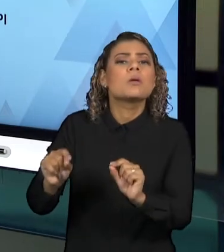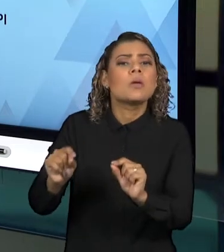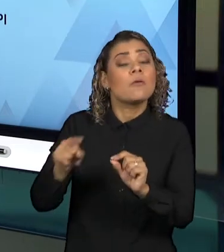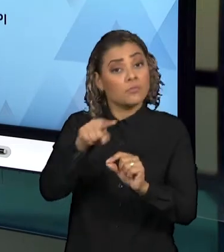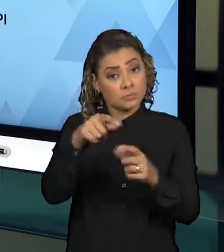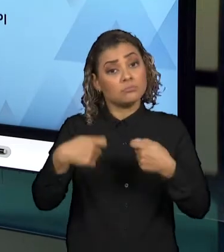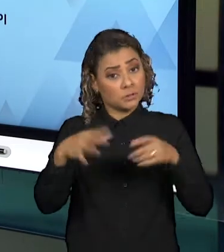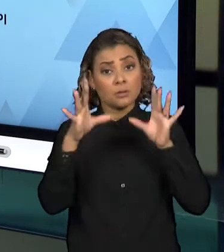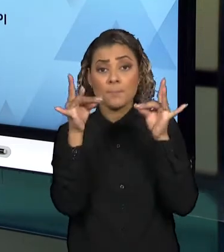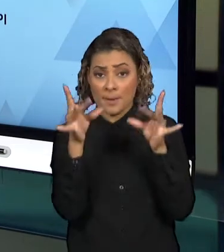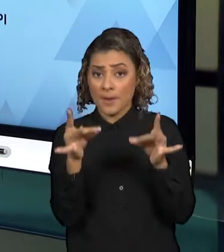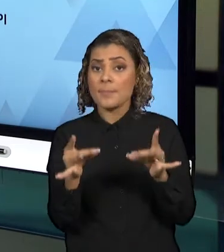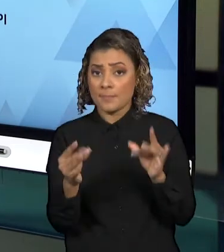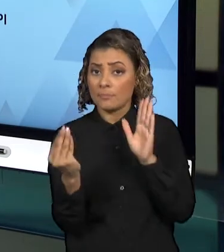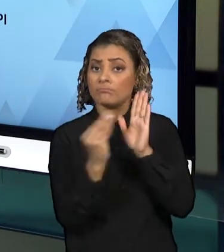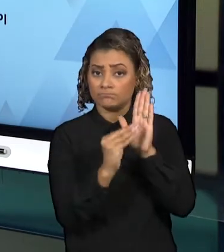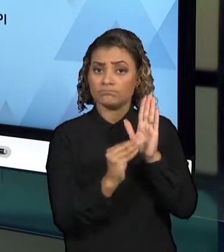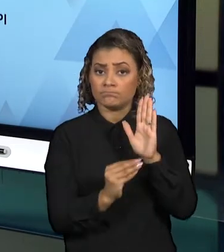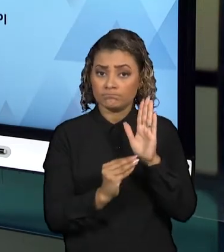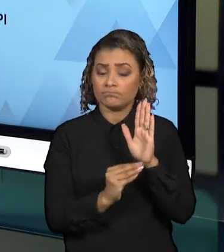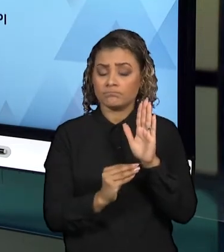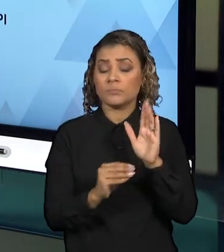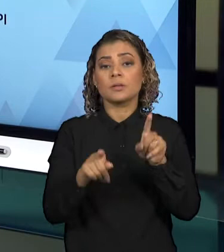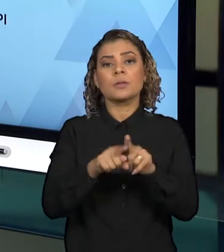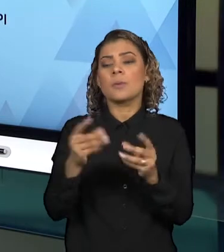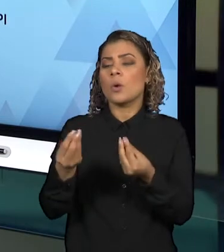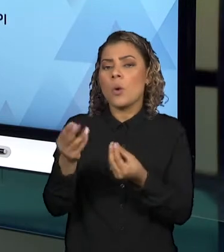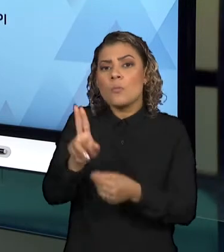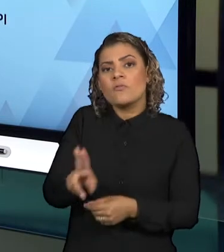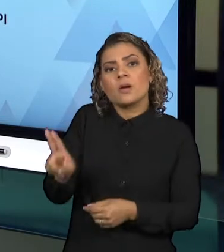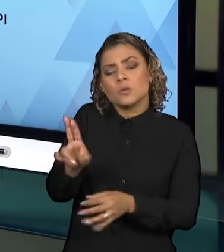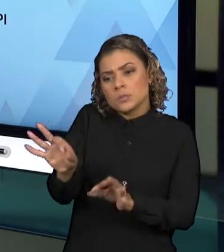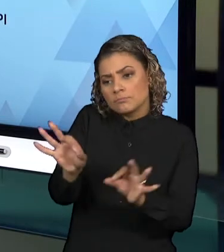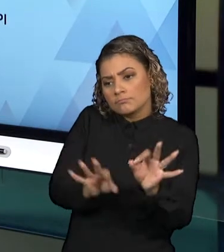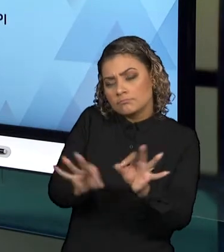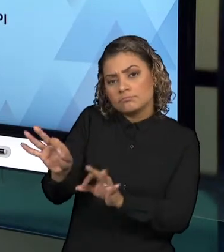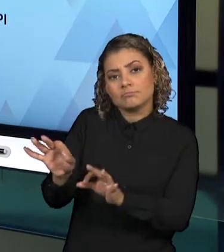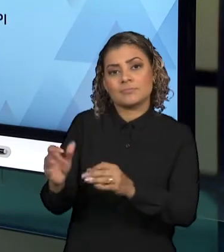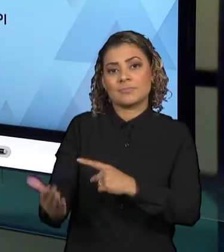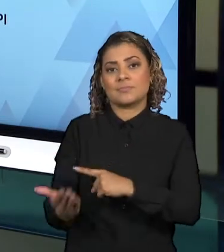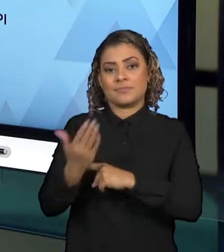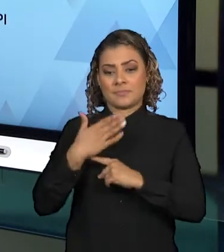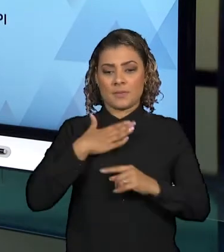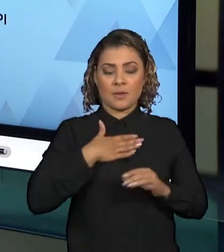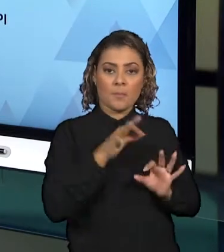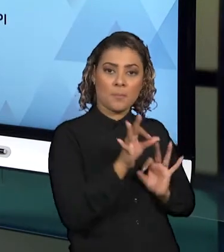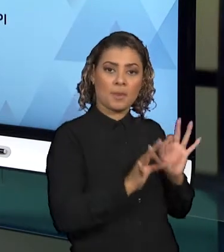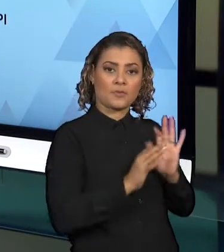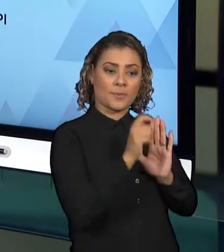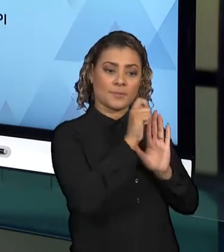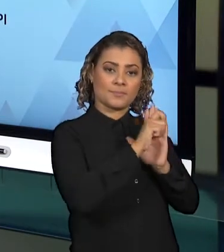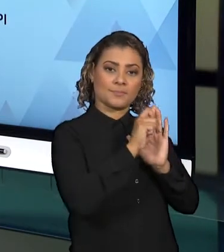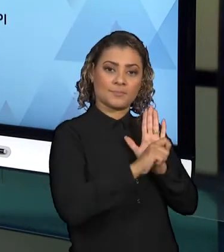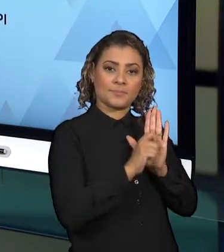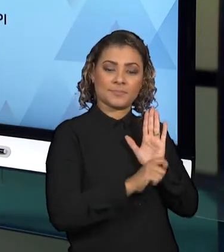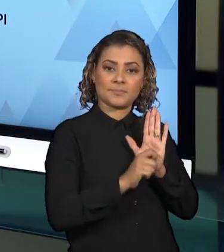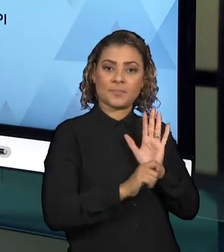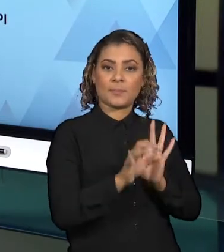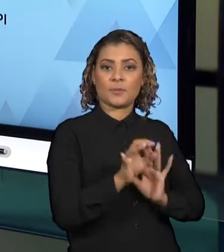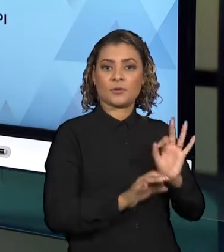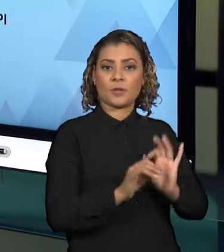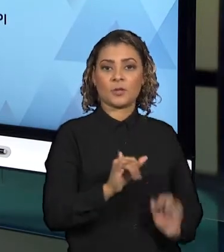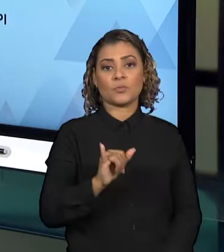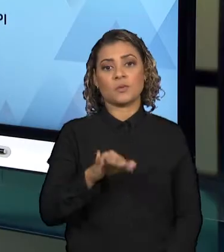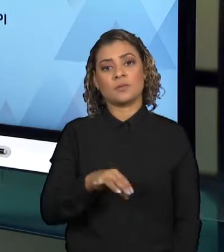elementos e como que esses elementos serão utilizados no planejamento desse projeto